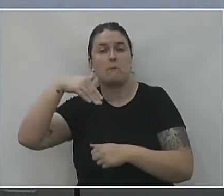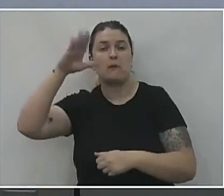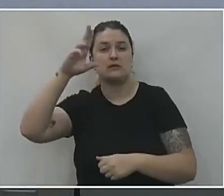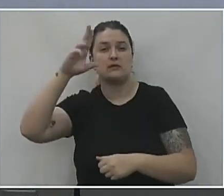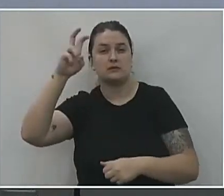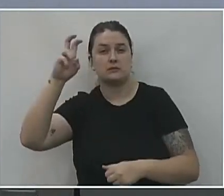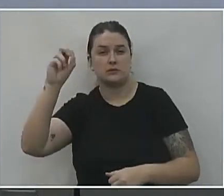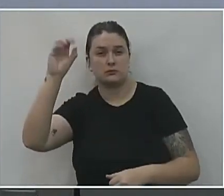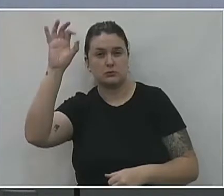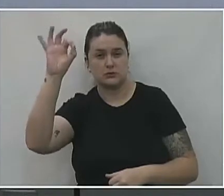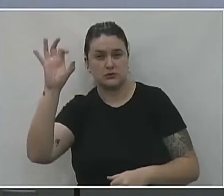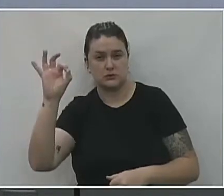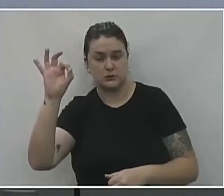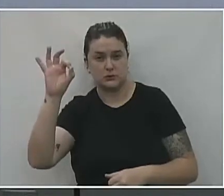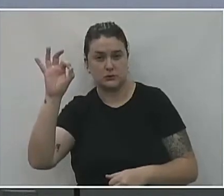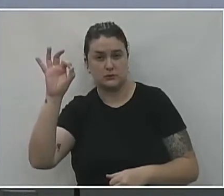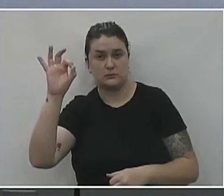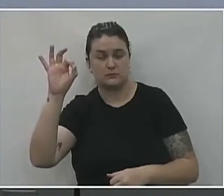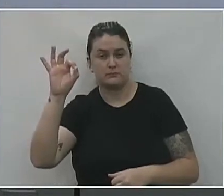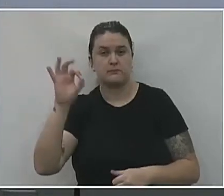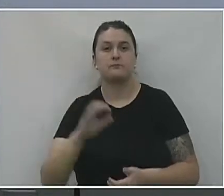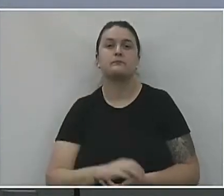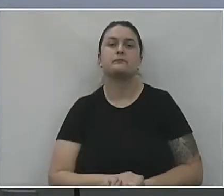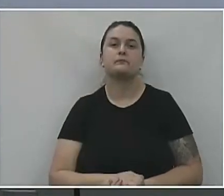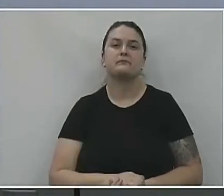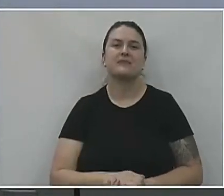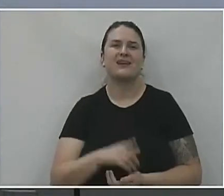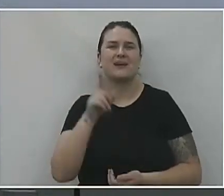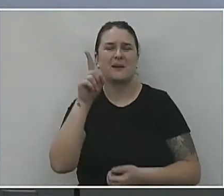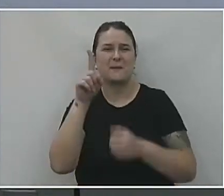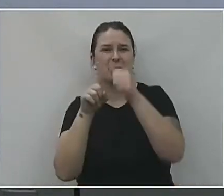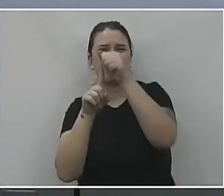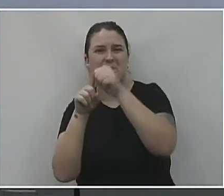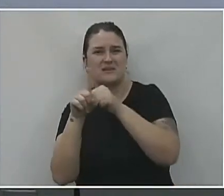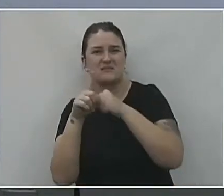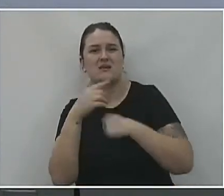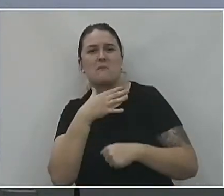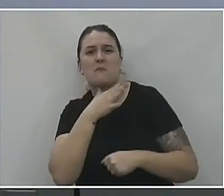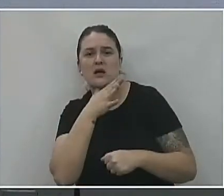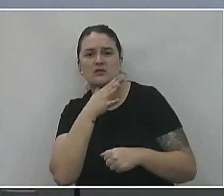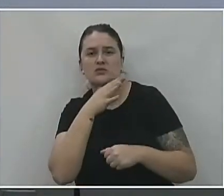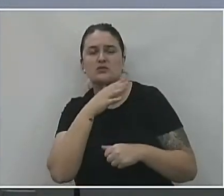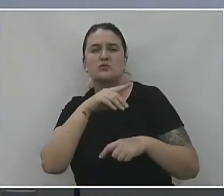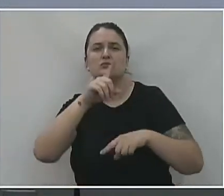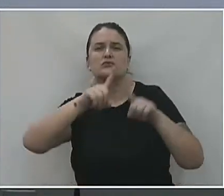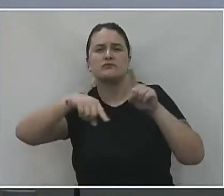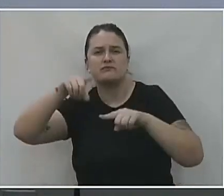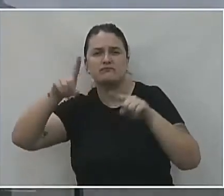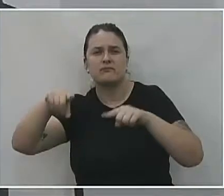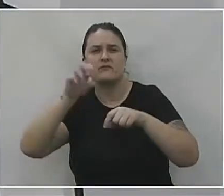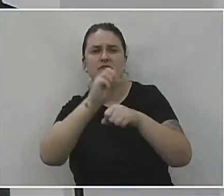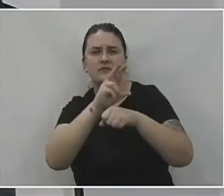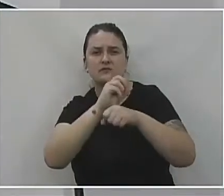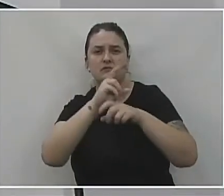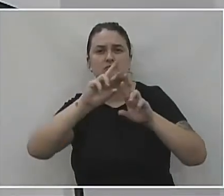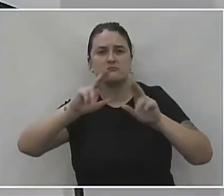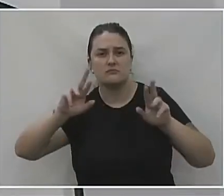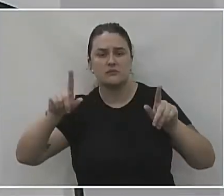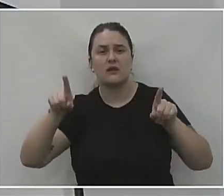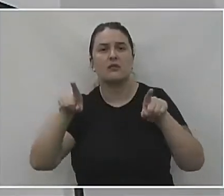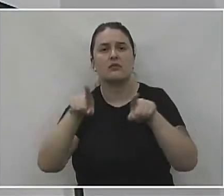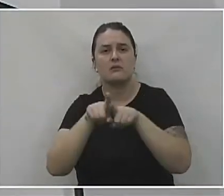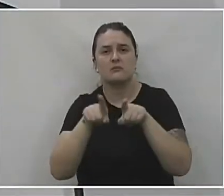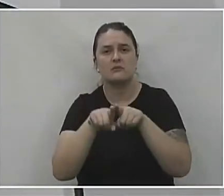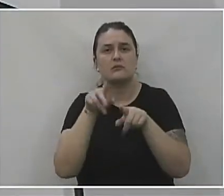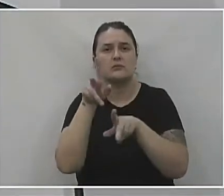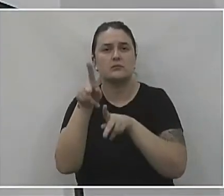foi em março, no mês de março. Um mês que a gente identifica que tem novas variantes, e um mês também que a